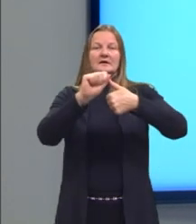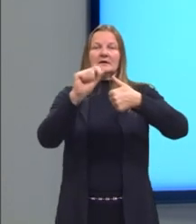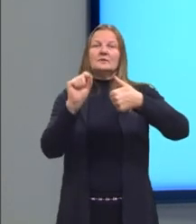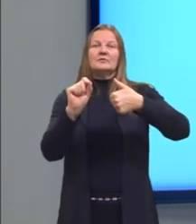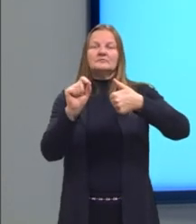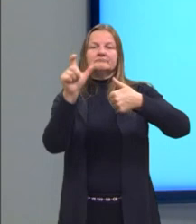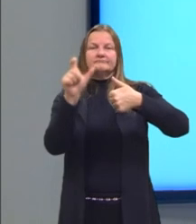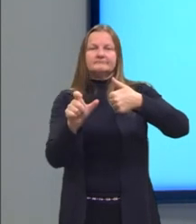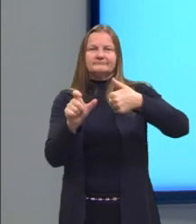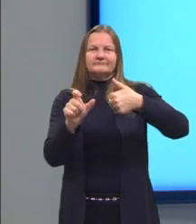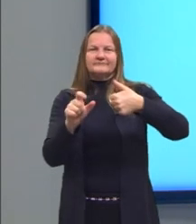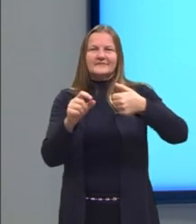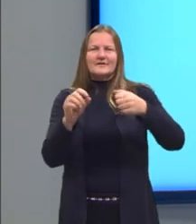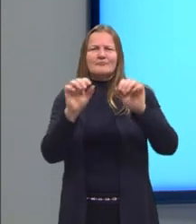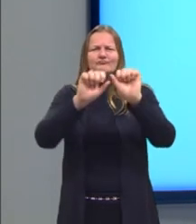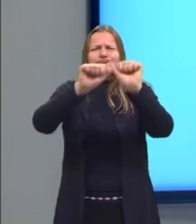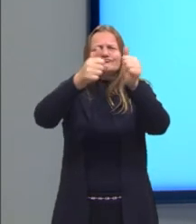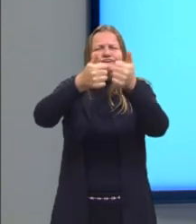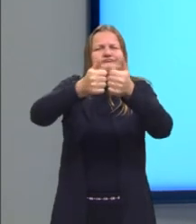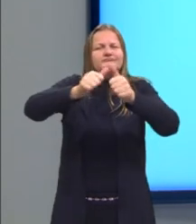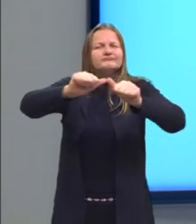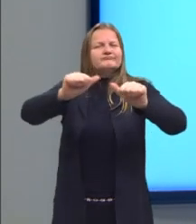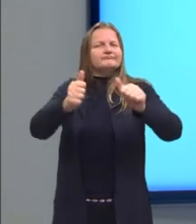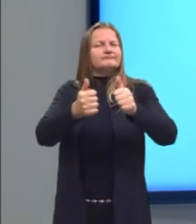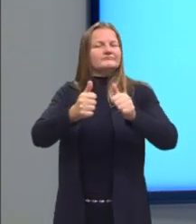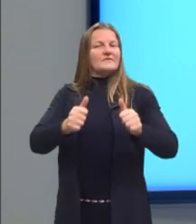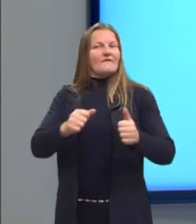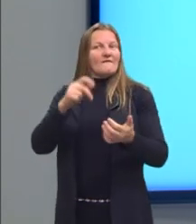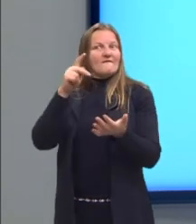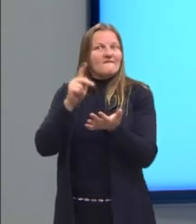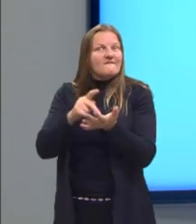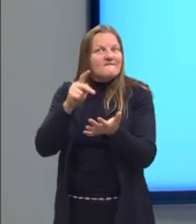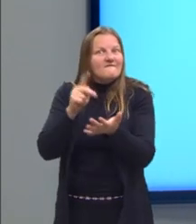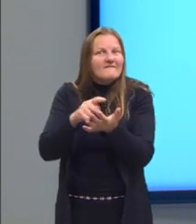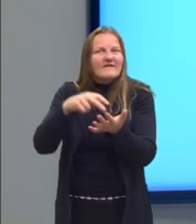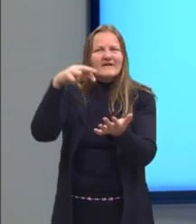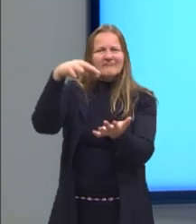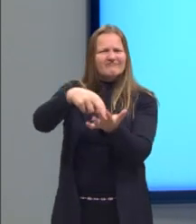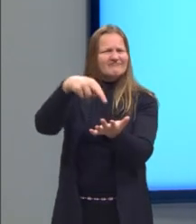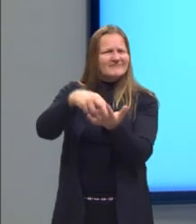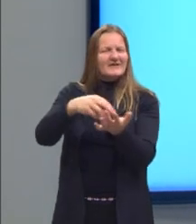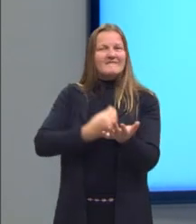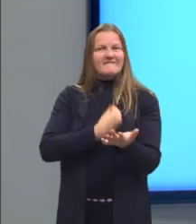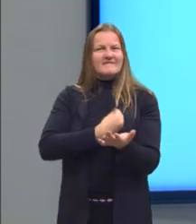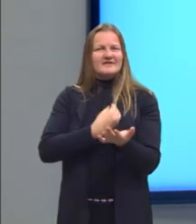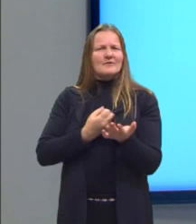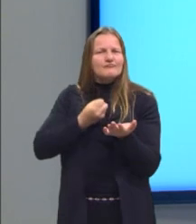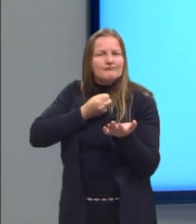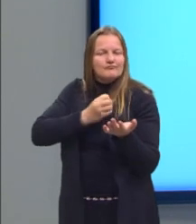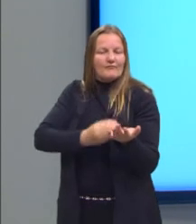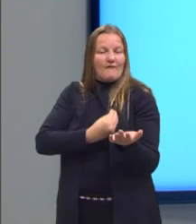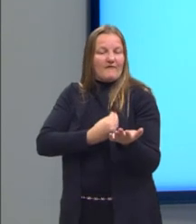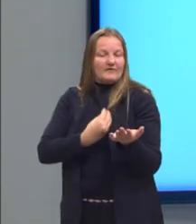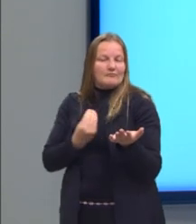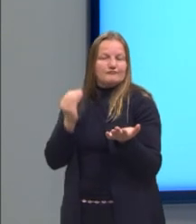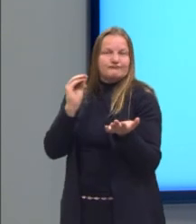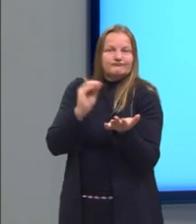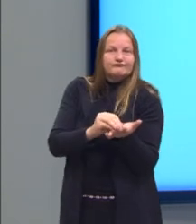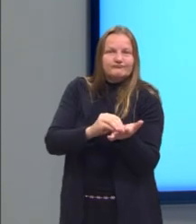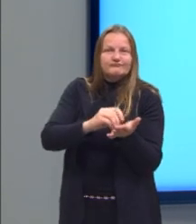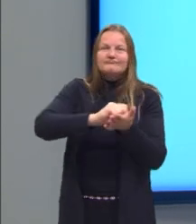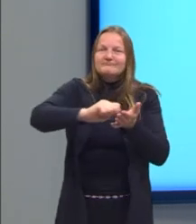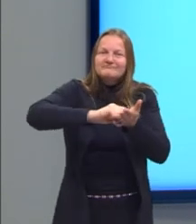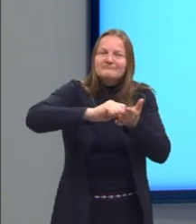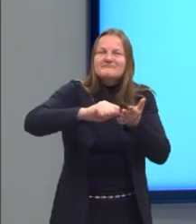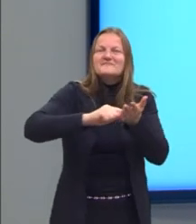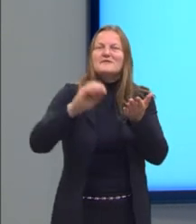a estilização dos eventos reais de sua vida para que o relato biográfico surja os efeitos